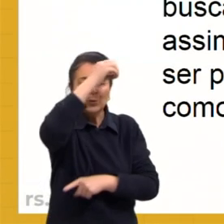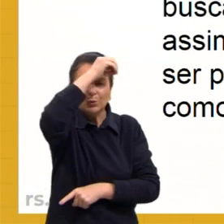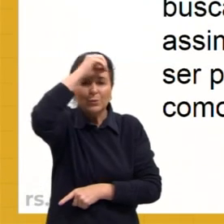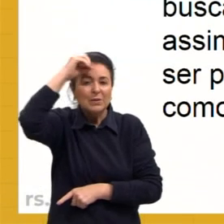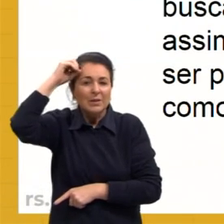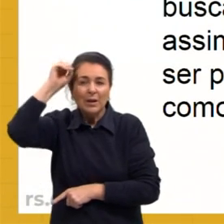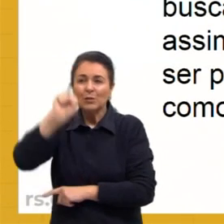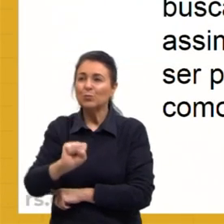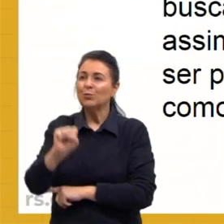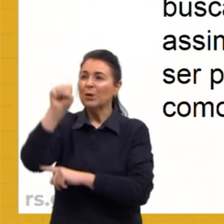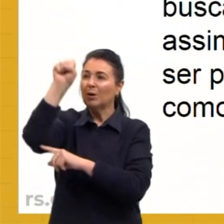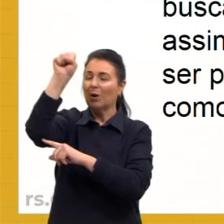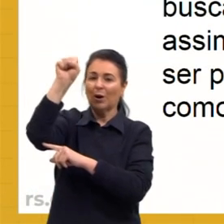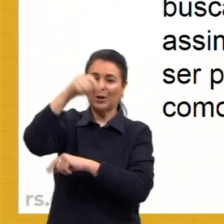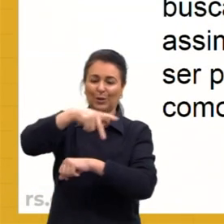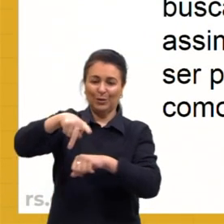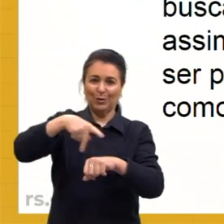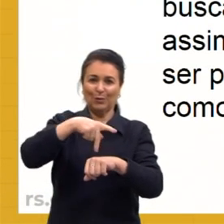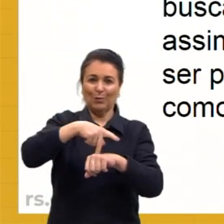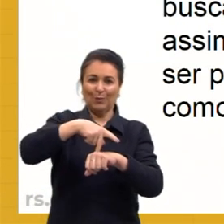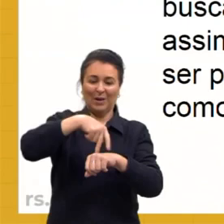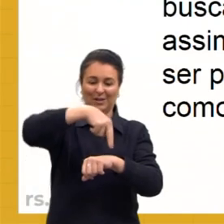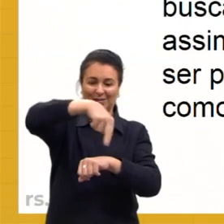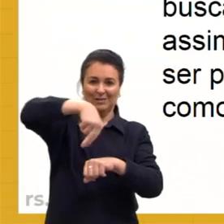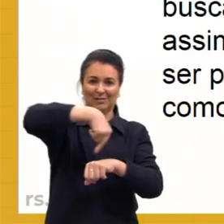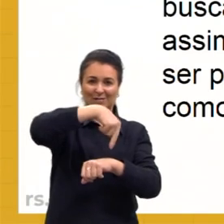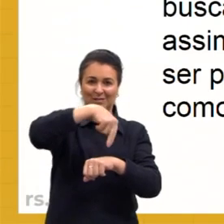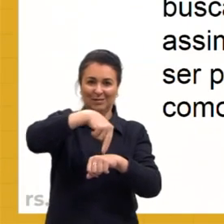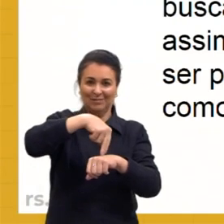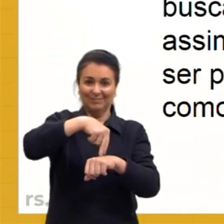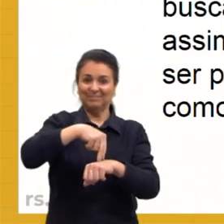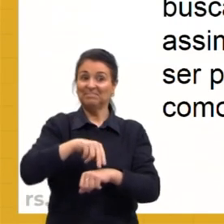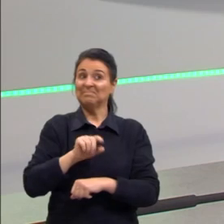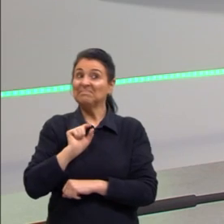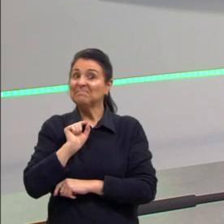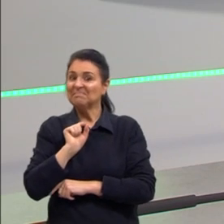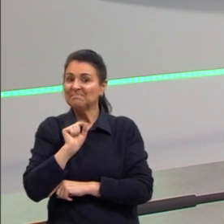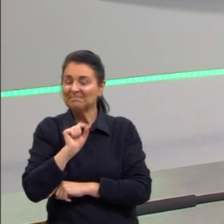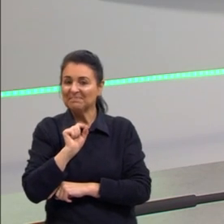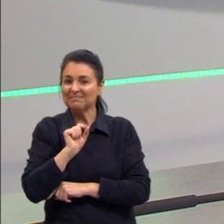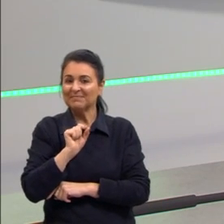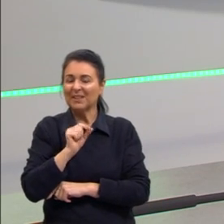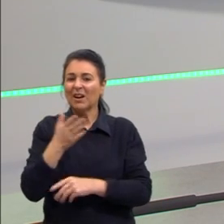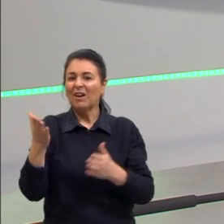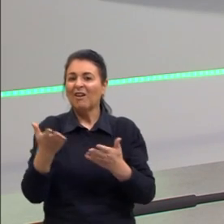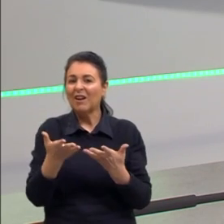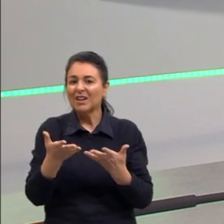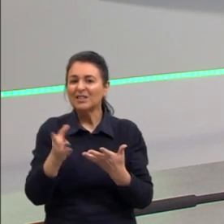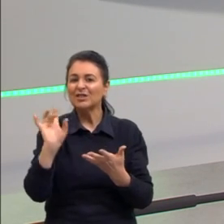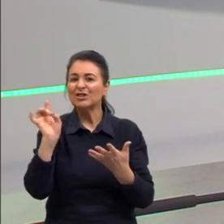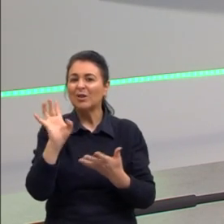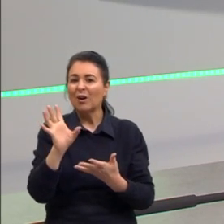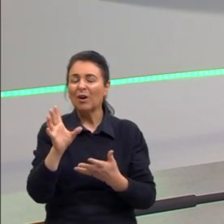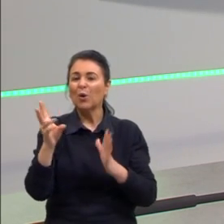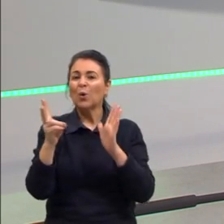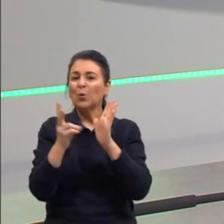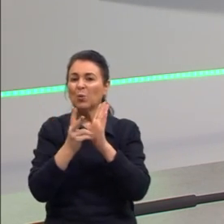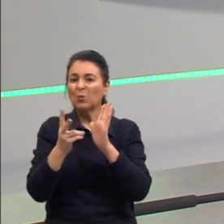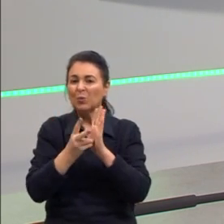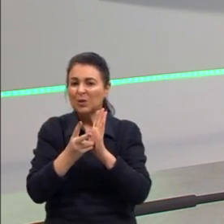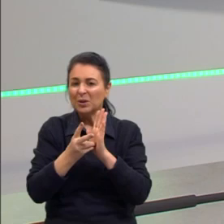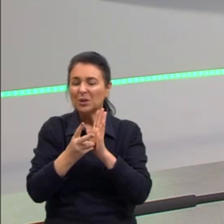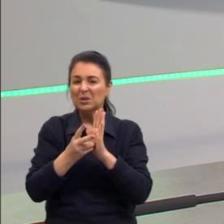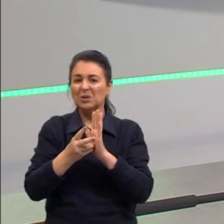herói nacional. Quem diria? Que grande ironia do destino. O índio, que foi